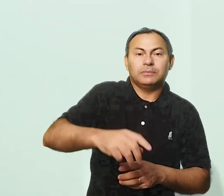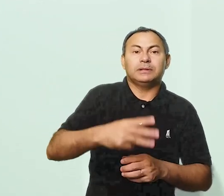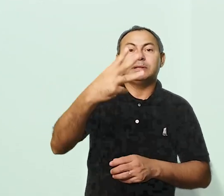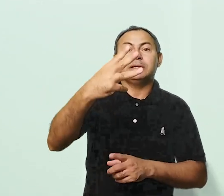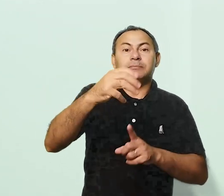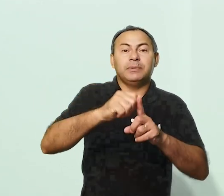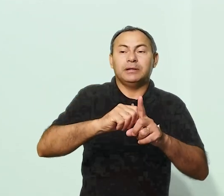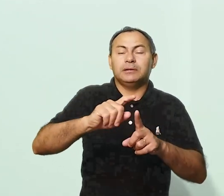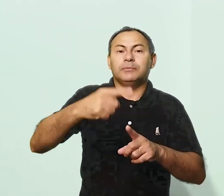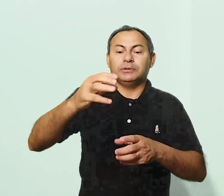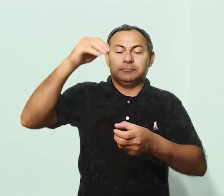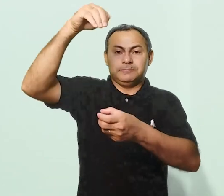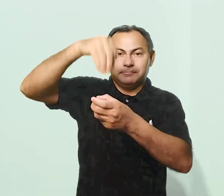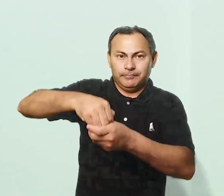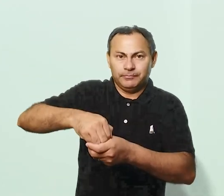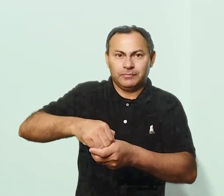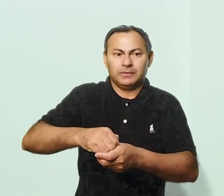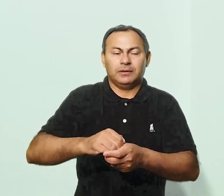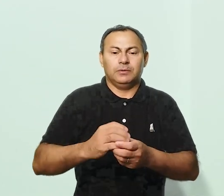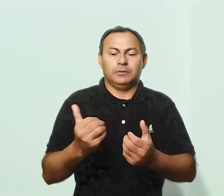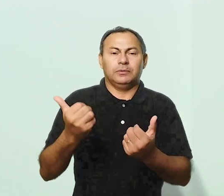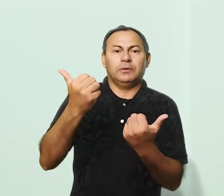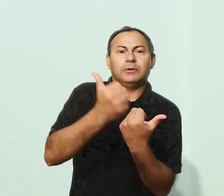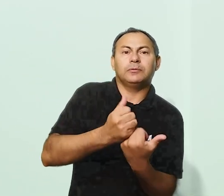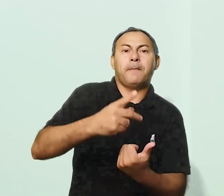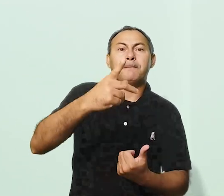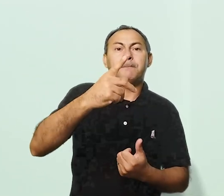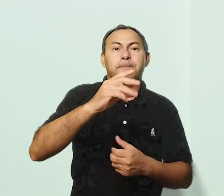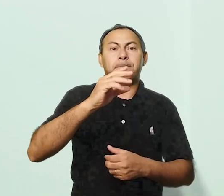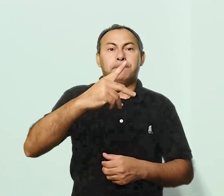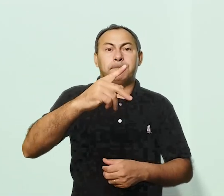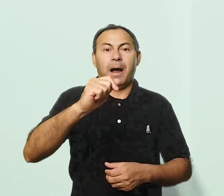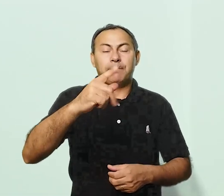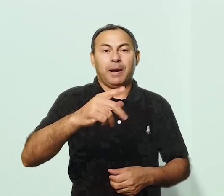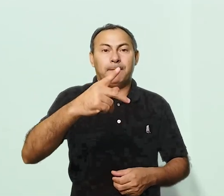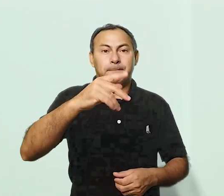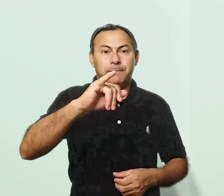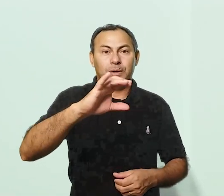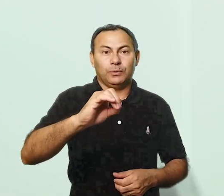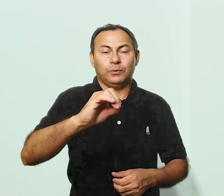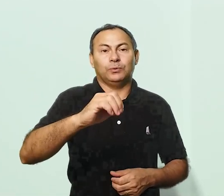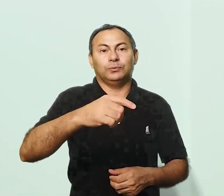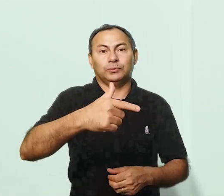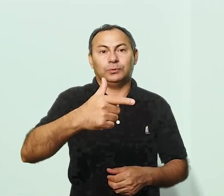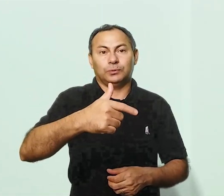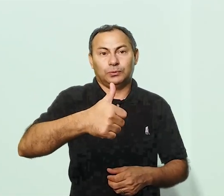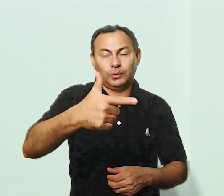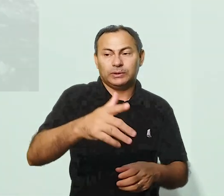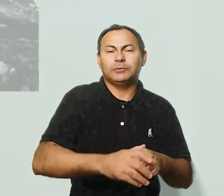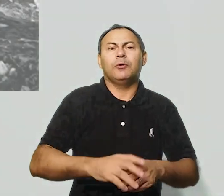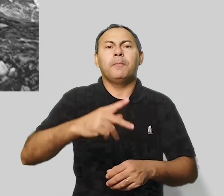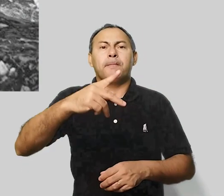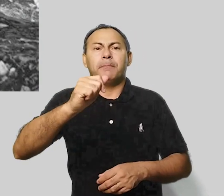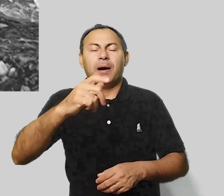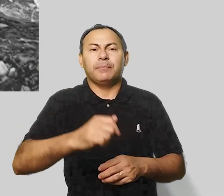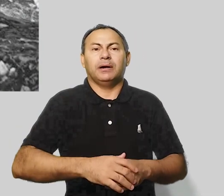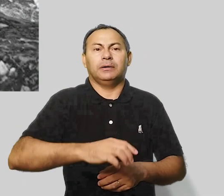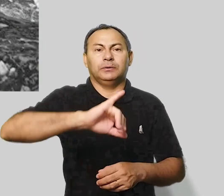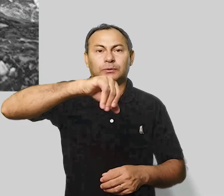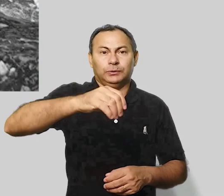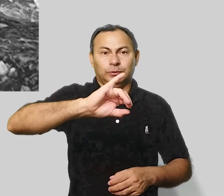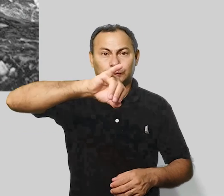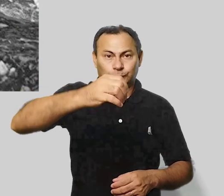após sua eleição como sucessor de Pio XII, o Papa João XXIII anunciou a decisão de